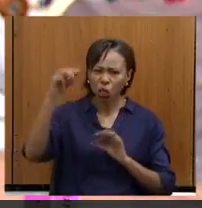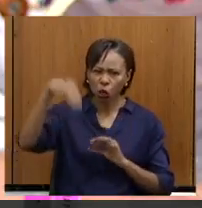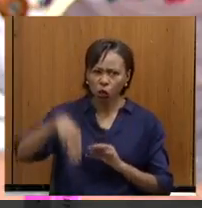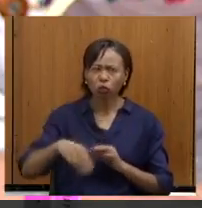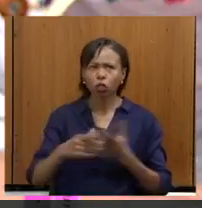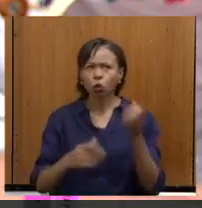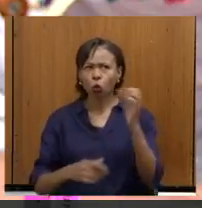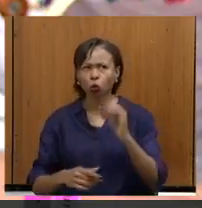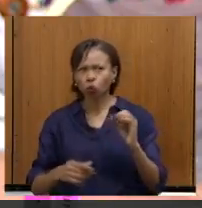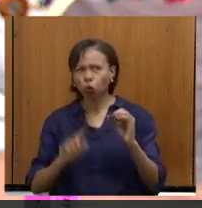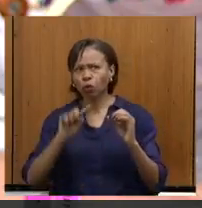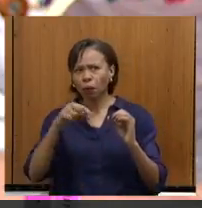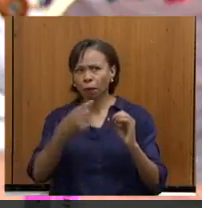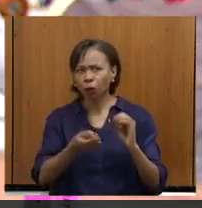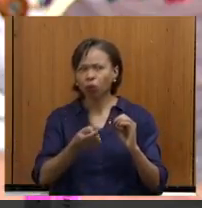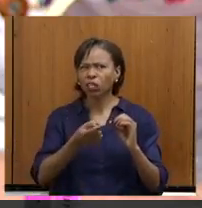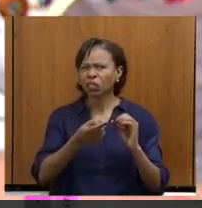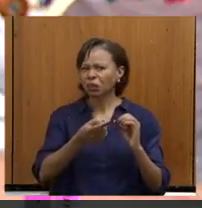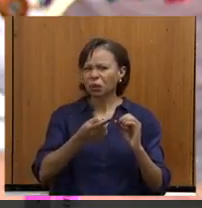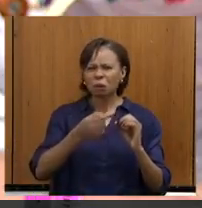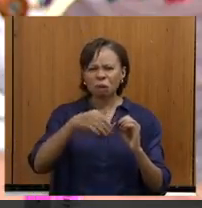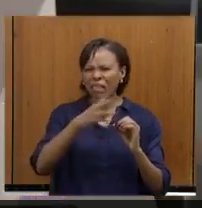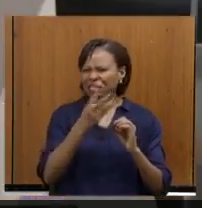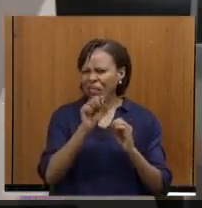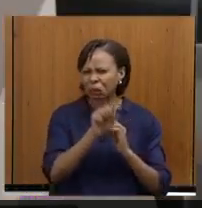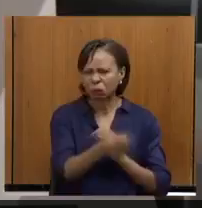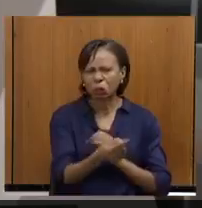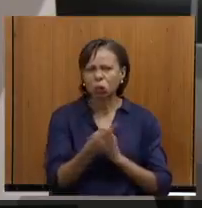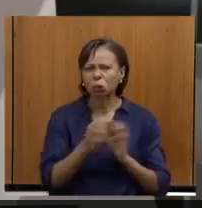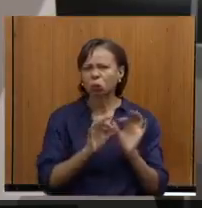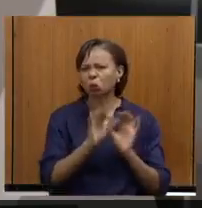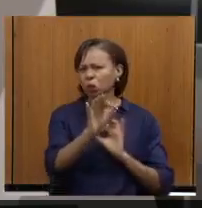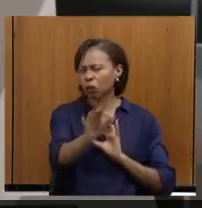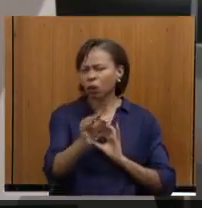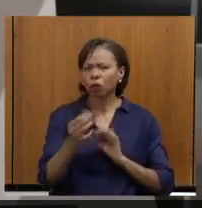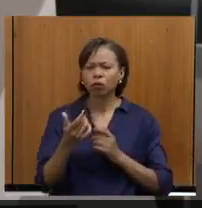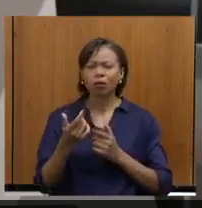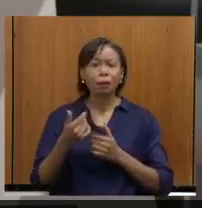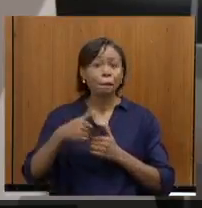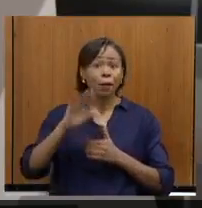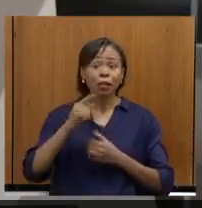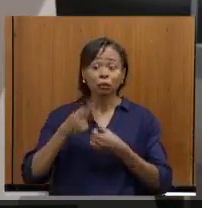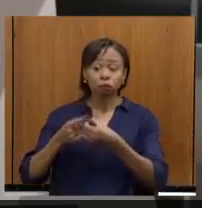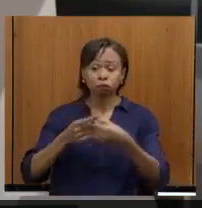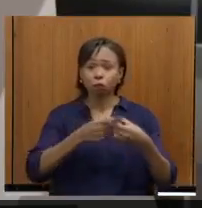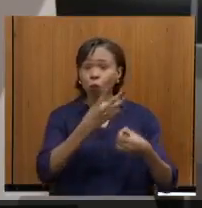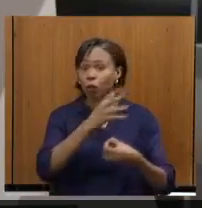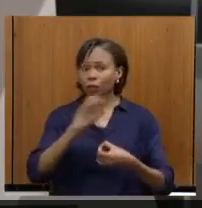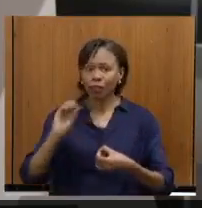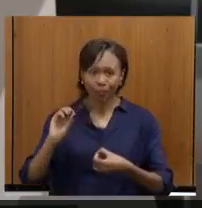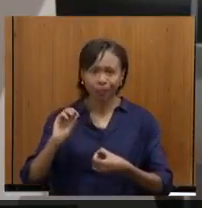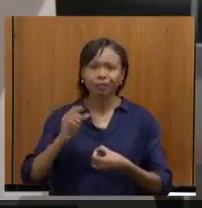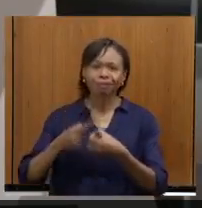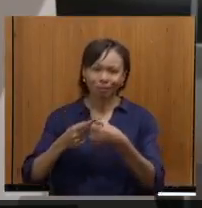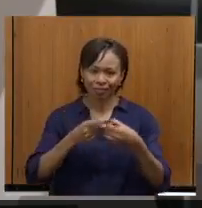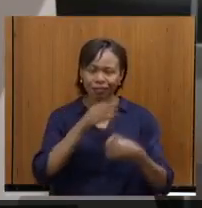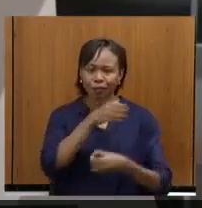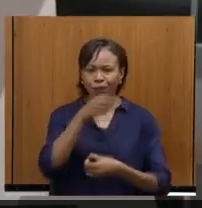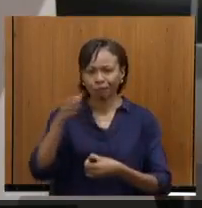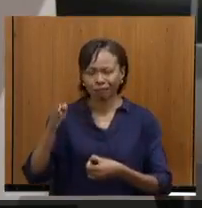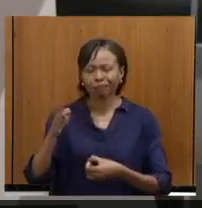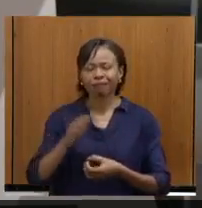nós vemos 4.470 quilômetros, já fomos a mais de 400 municípios. Primeiro encontro de gestores, já falei, pode passar?